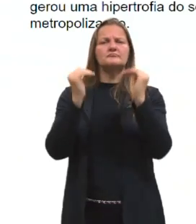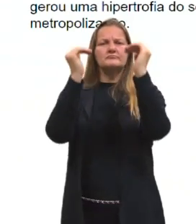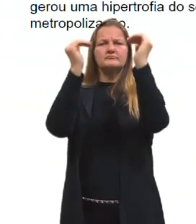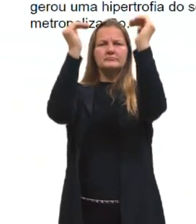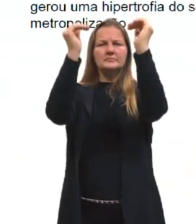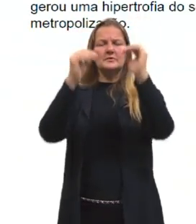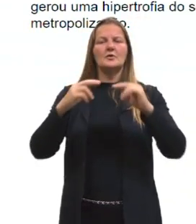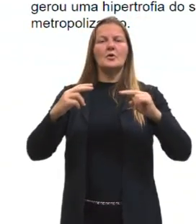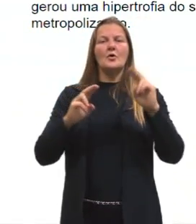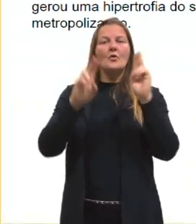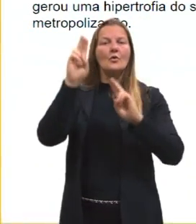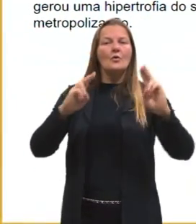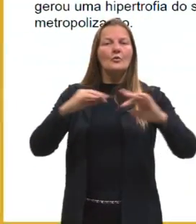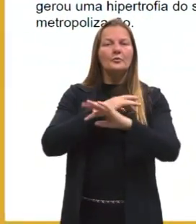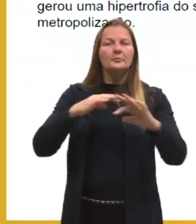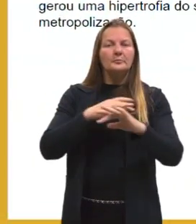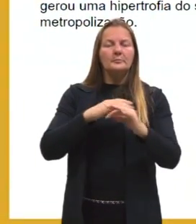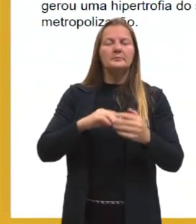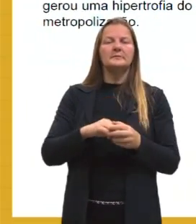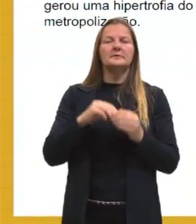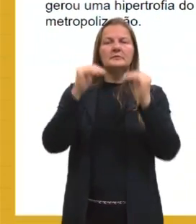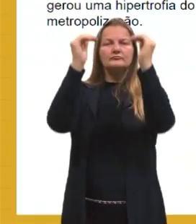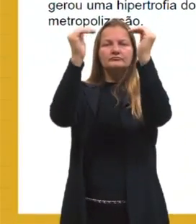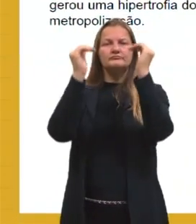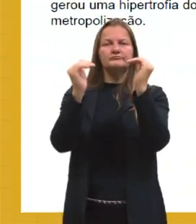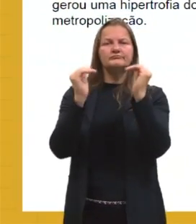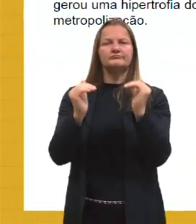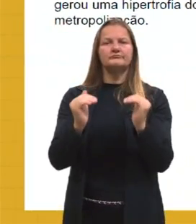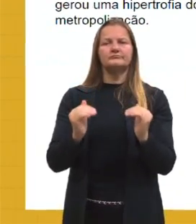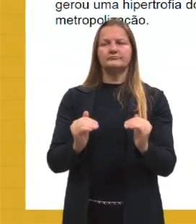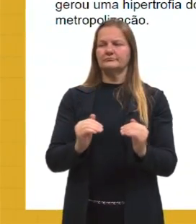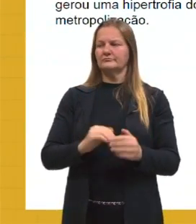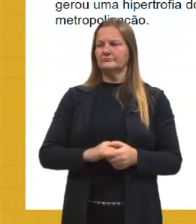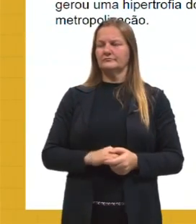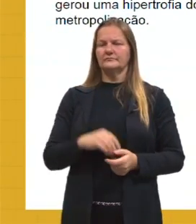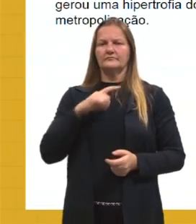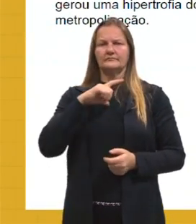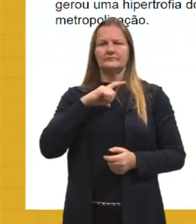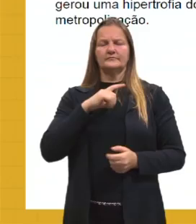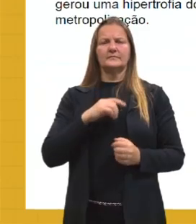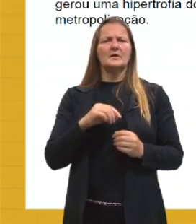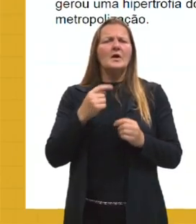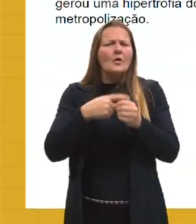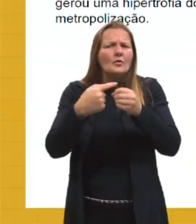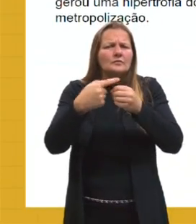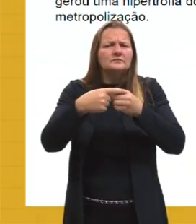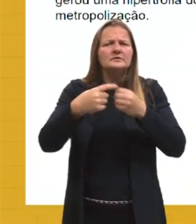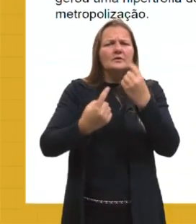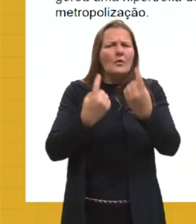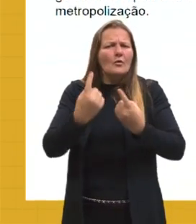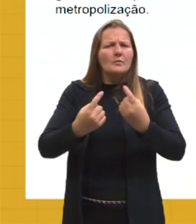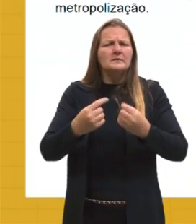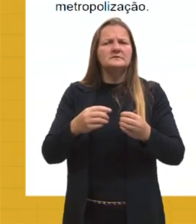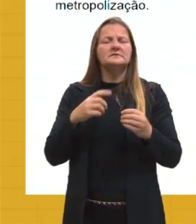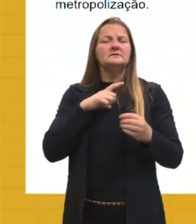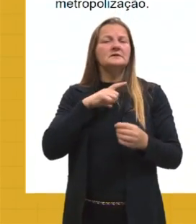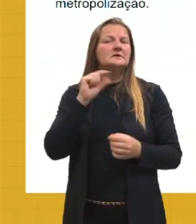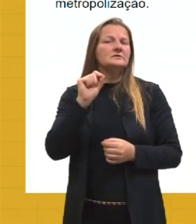a gente tem que entender dessa rede urbana, tá, que alguns municípios, algumas cidades, elas concentram